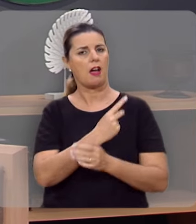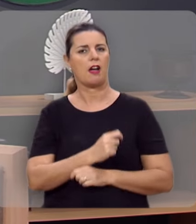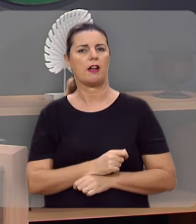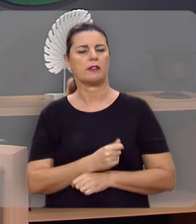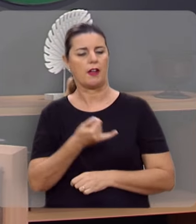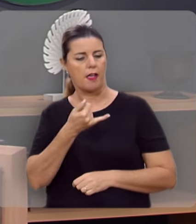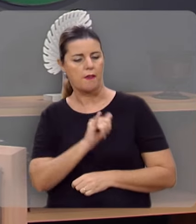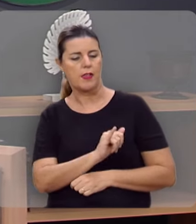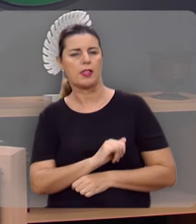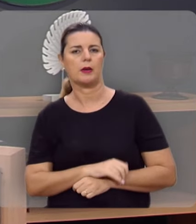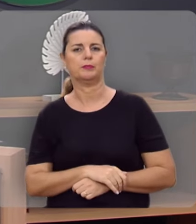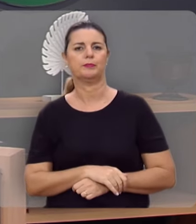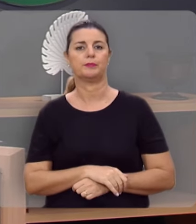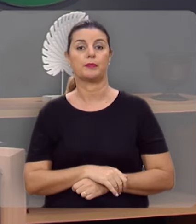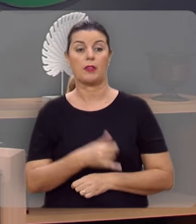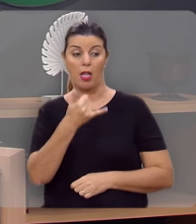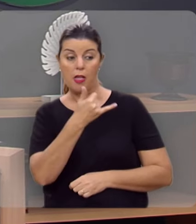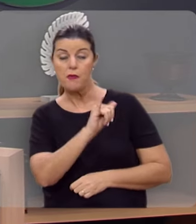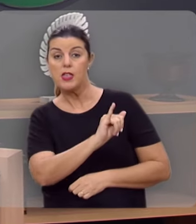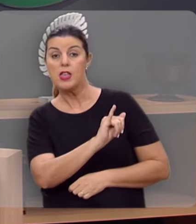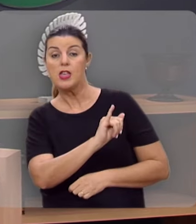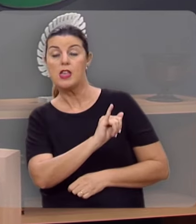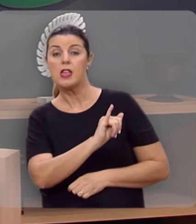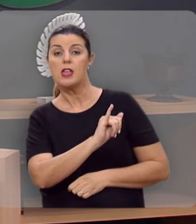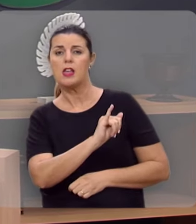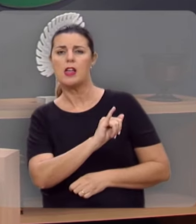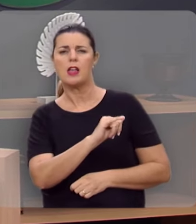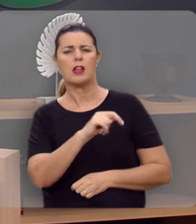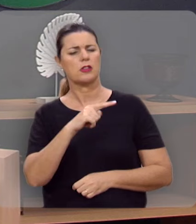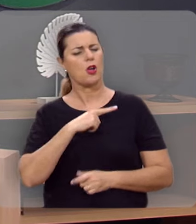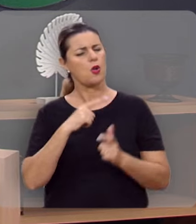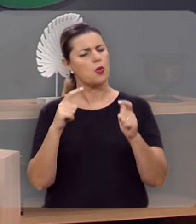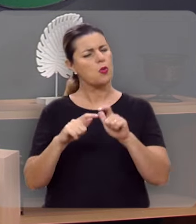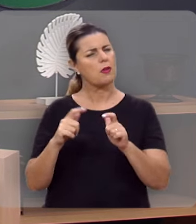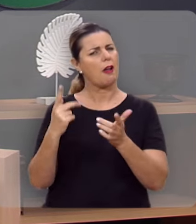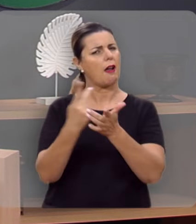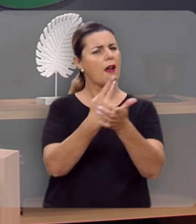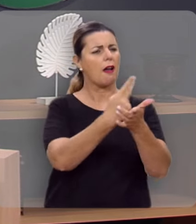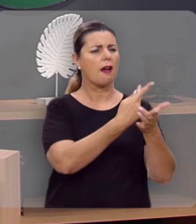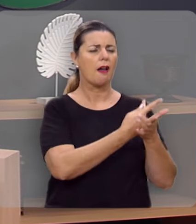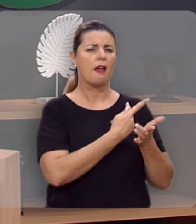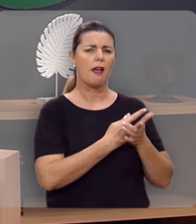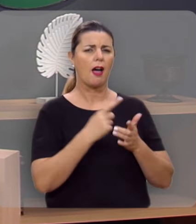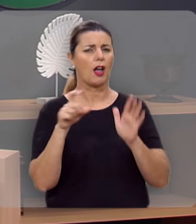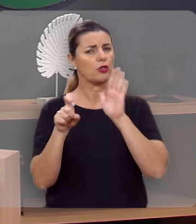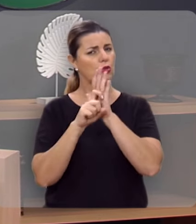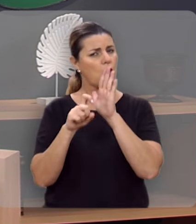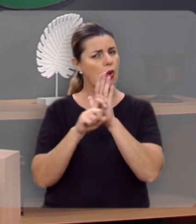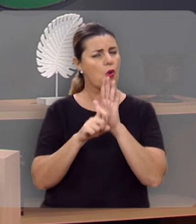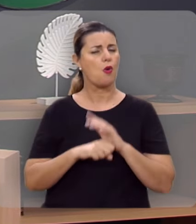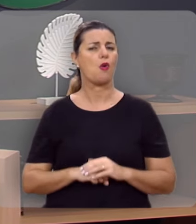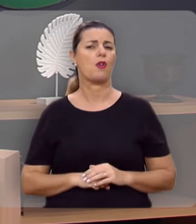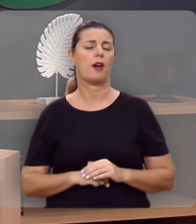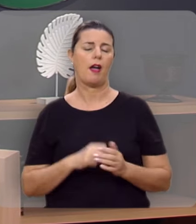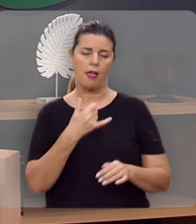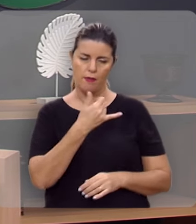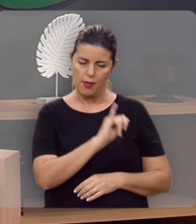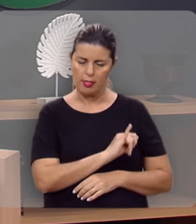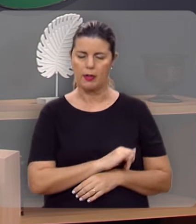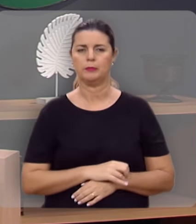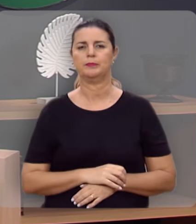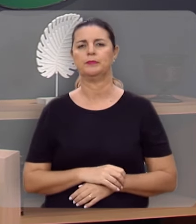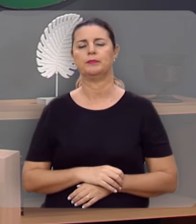desregrada, vão evitar. Vão evitar ali o terreno escorregadinho das drogas,